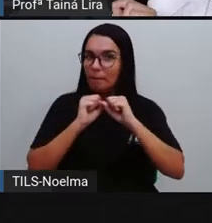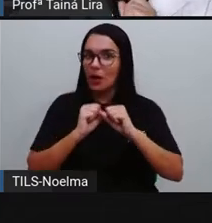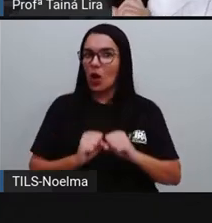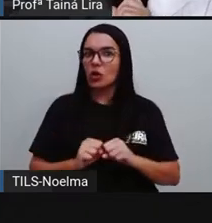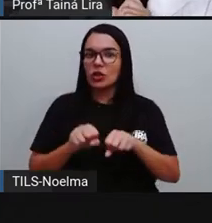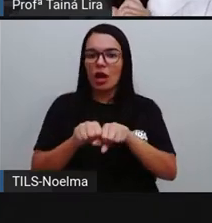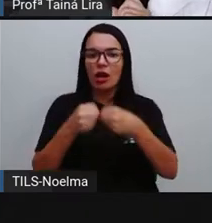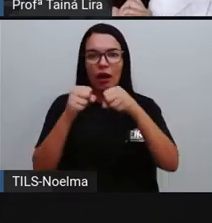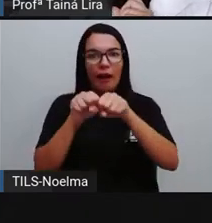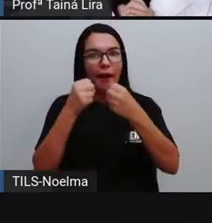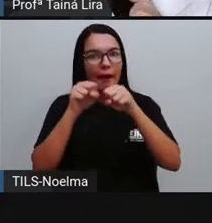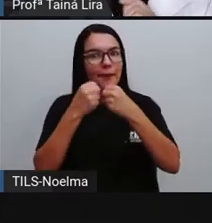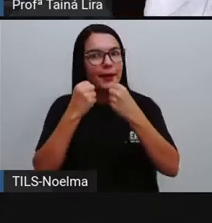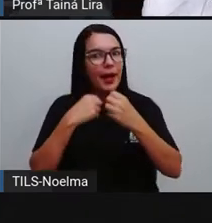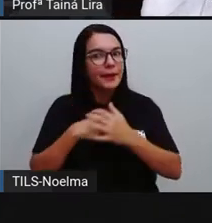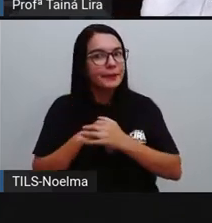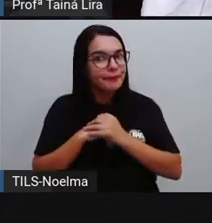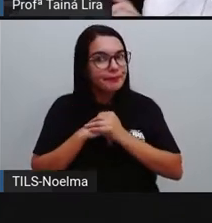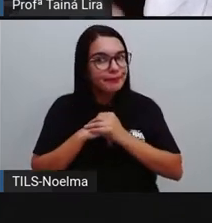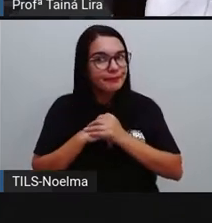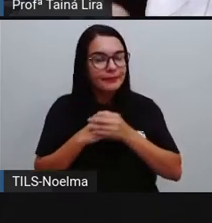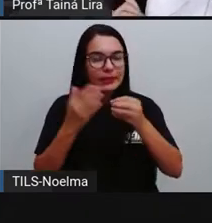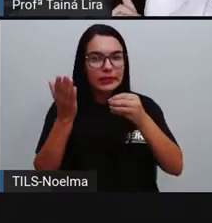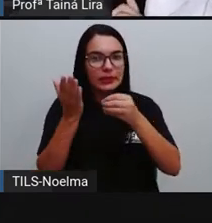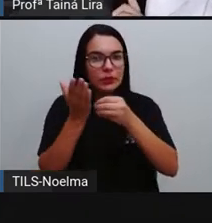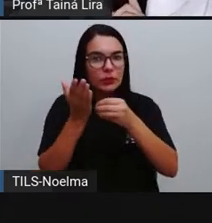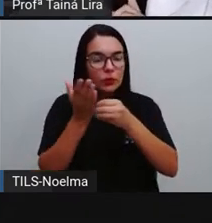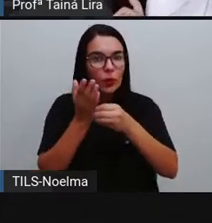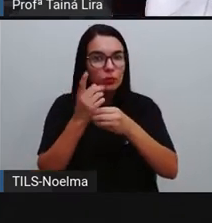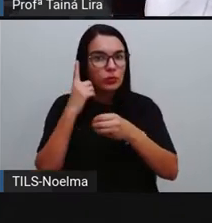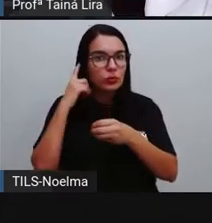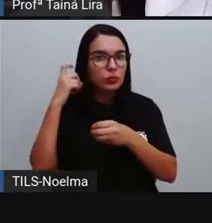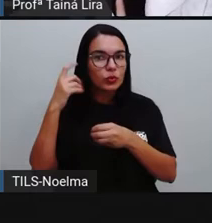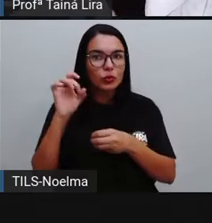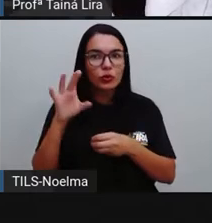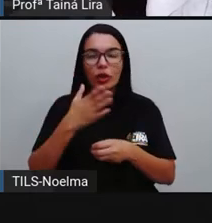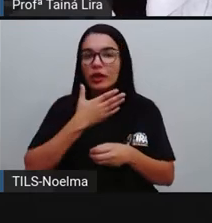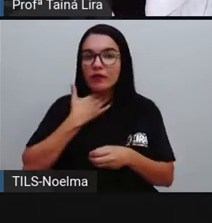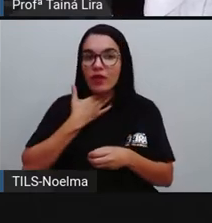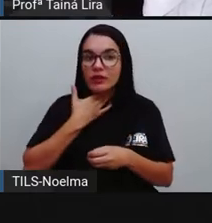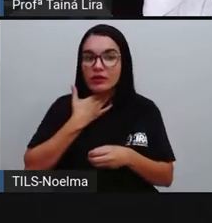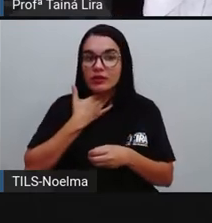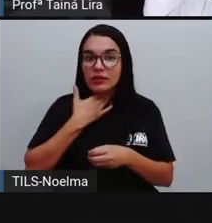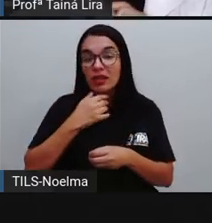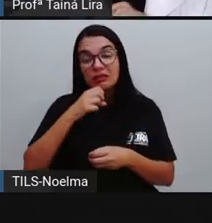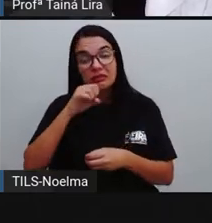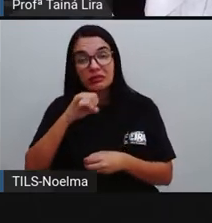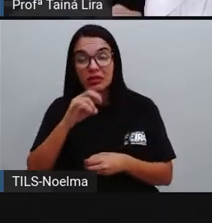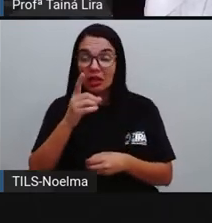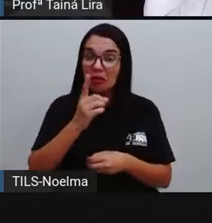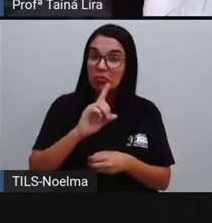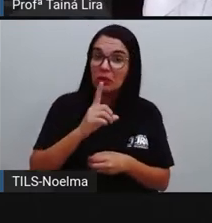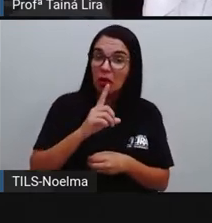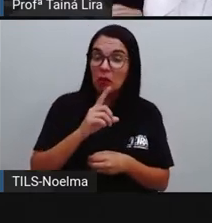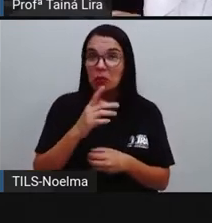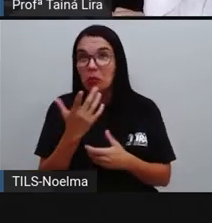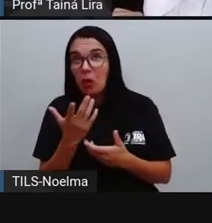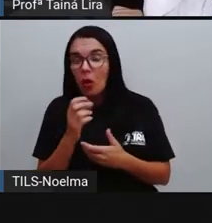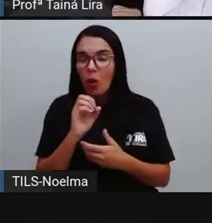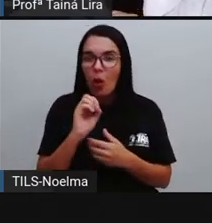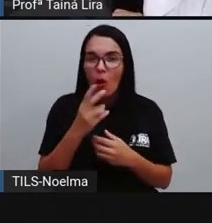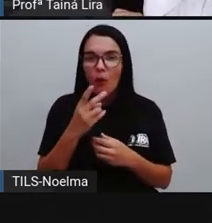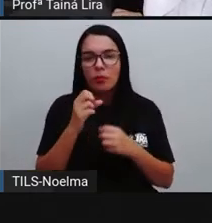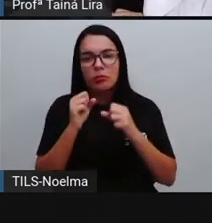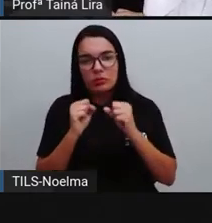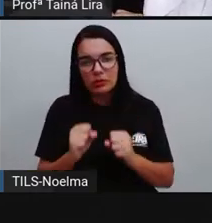quebrar aí a taça com o som da voz. E se vocês acham que ele realmente conseguiu quebrar